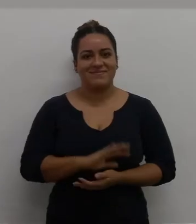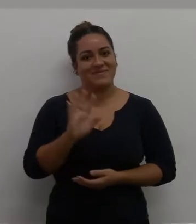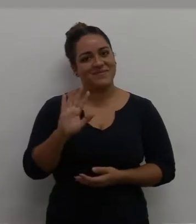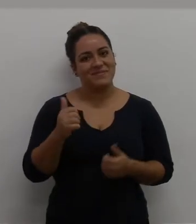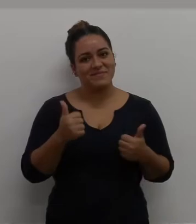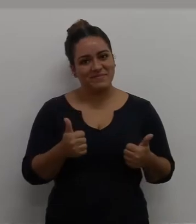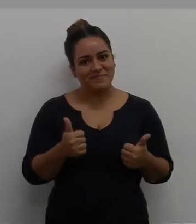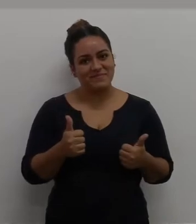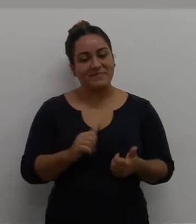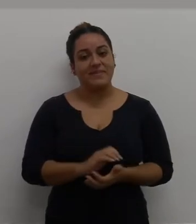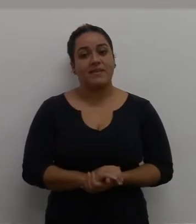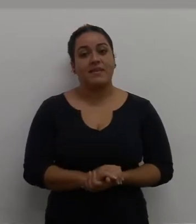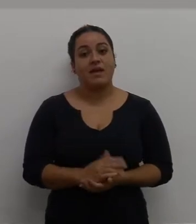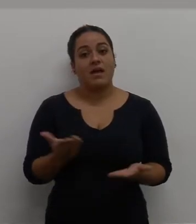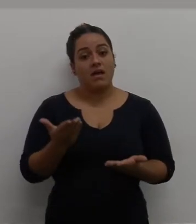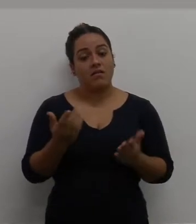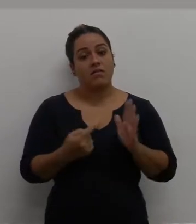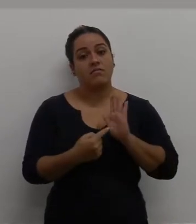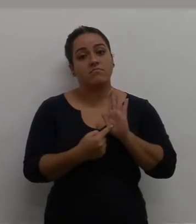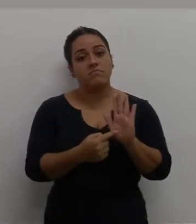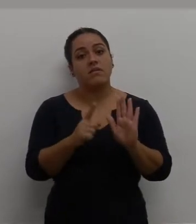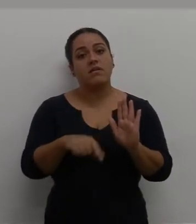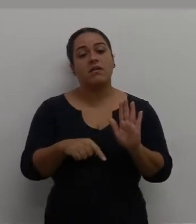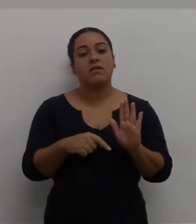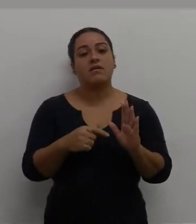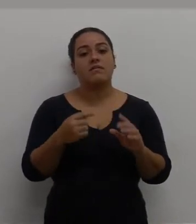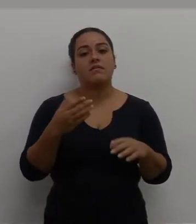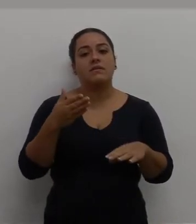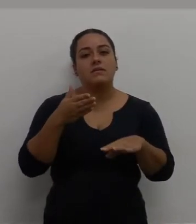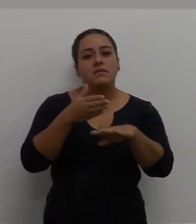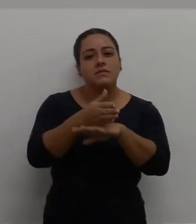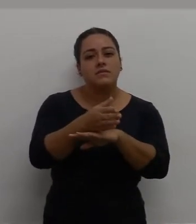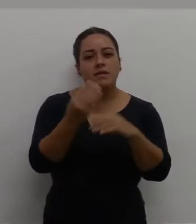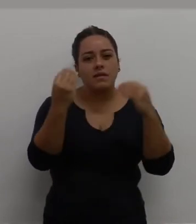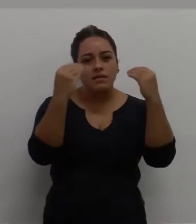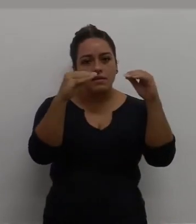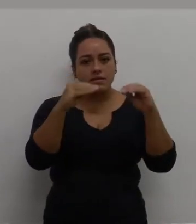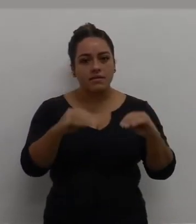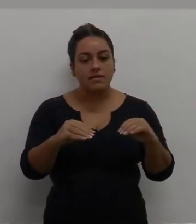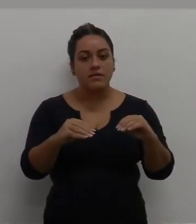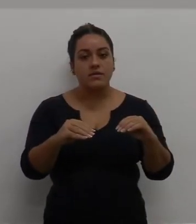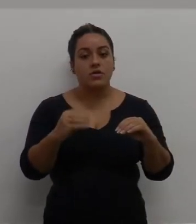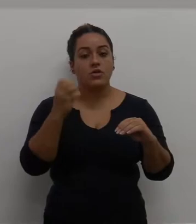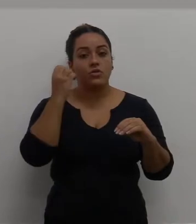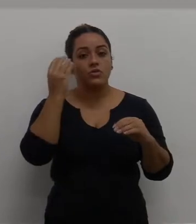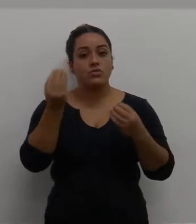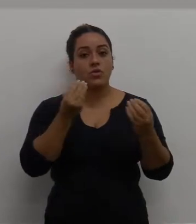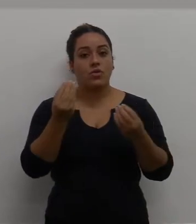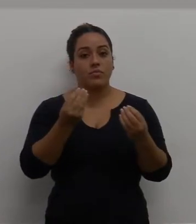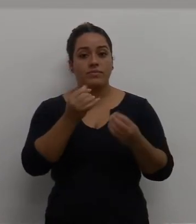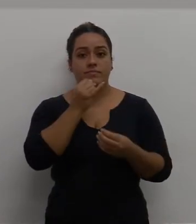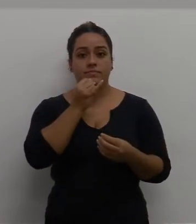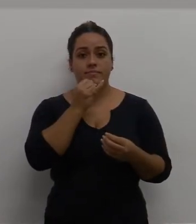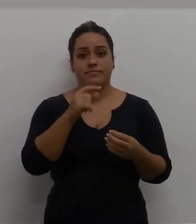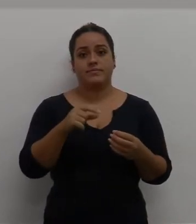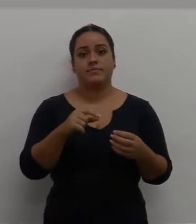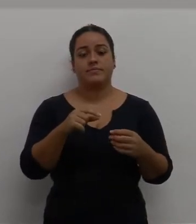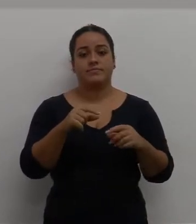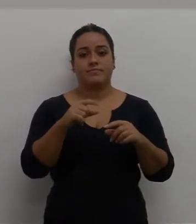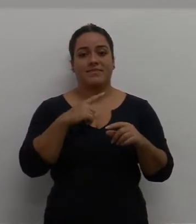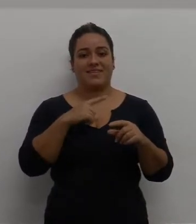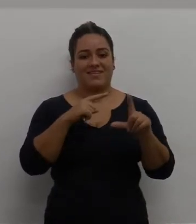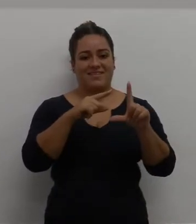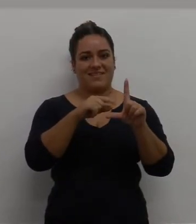Bom pessoal, vamos trabalhar agora com o menu inserir, dando ênfase à questão do